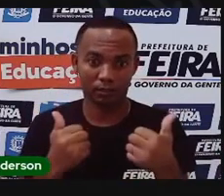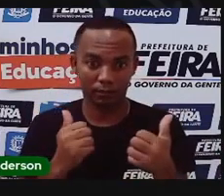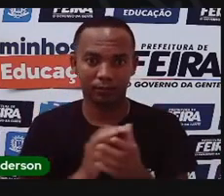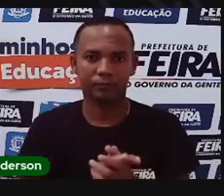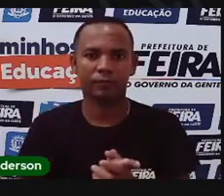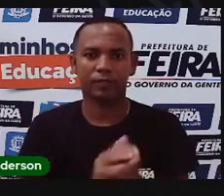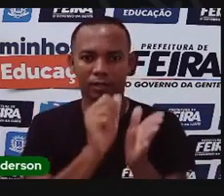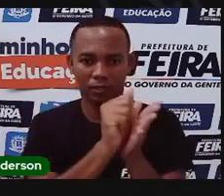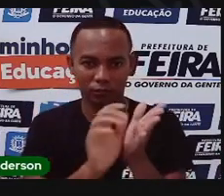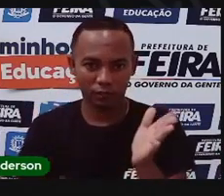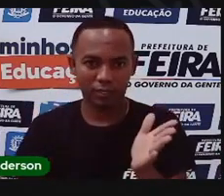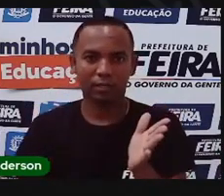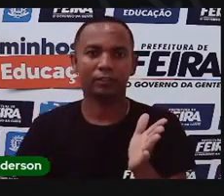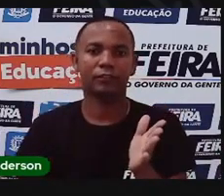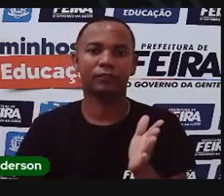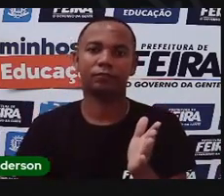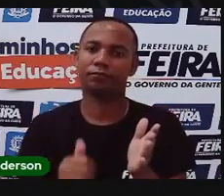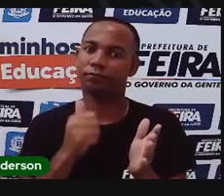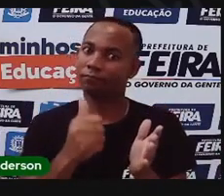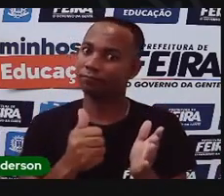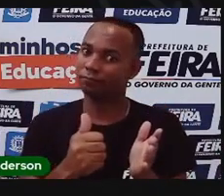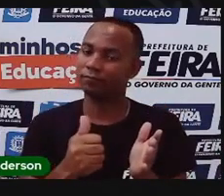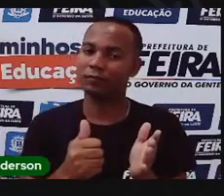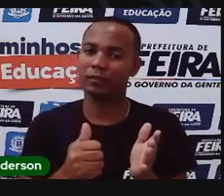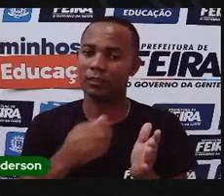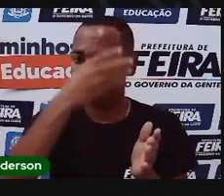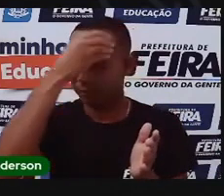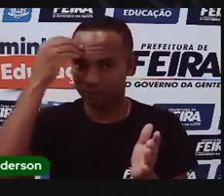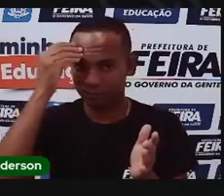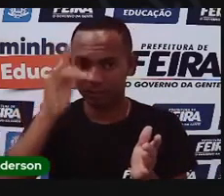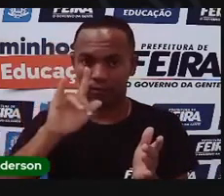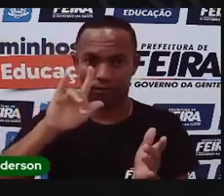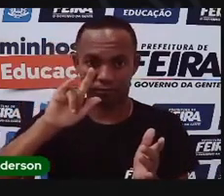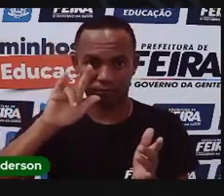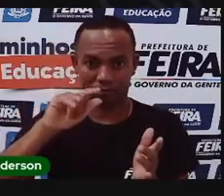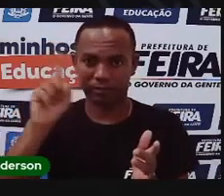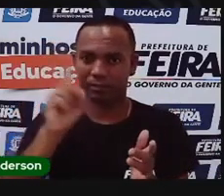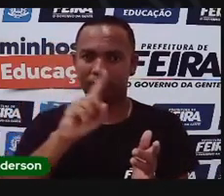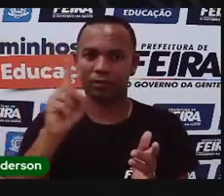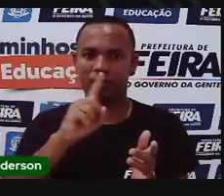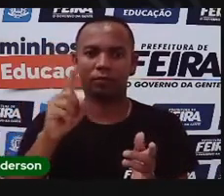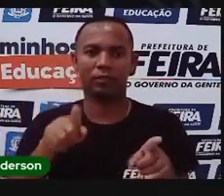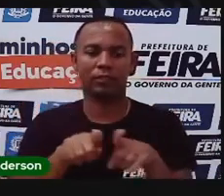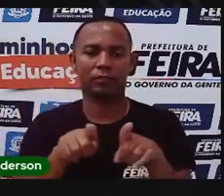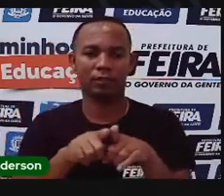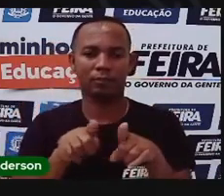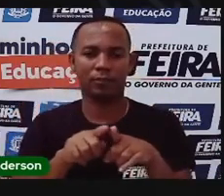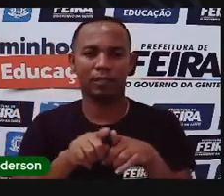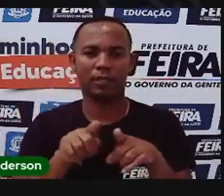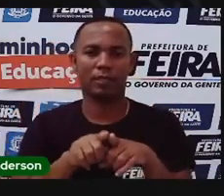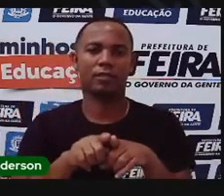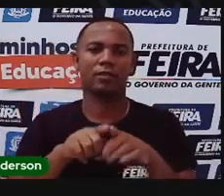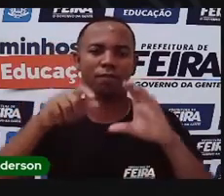Realizem a atividade, não esqueçam de marcar se eduque no Instagram, não esqueçam de comentar aqui no vídeo se